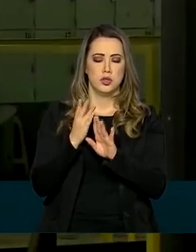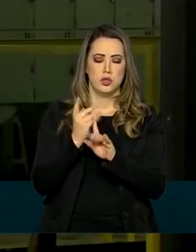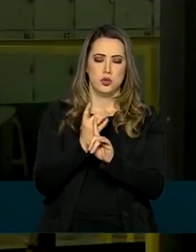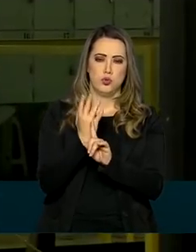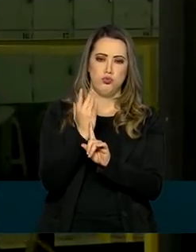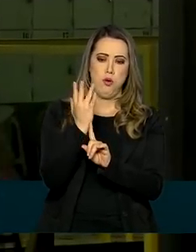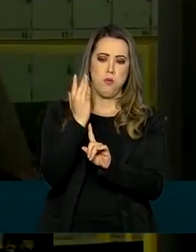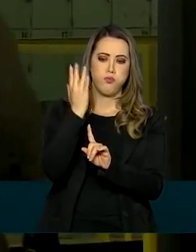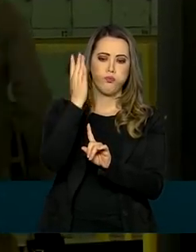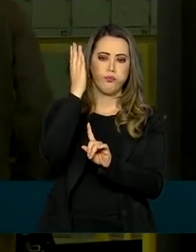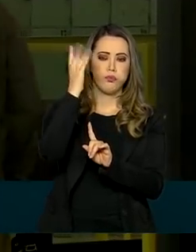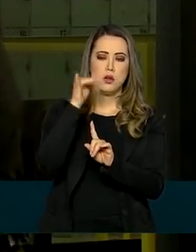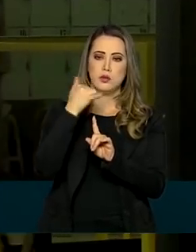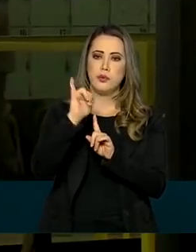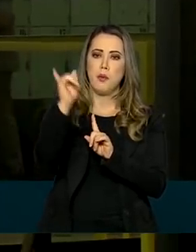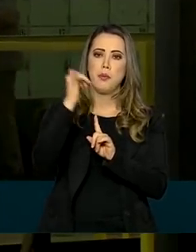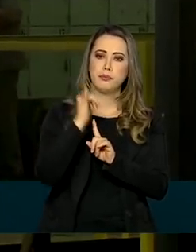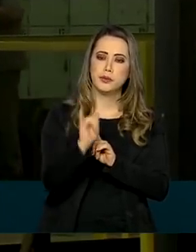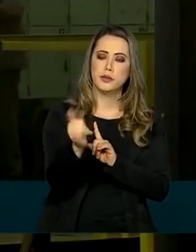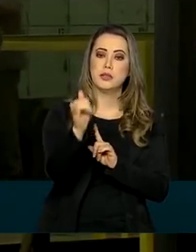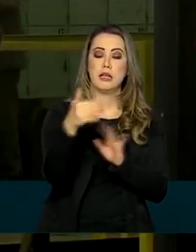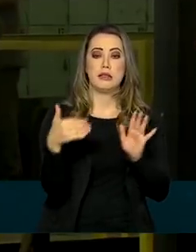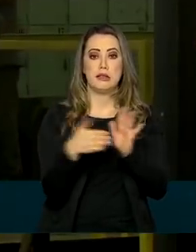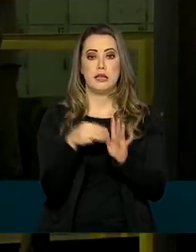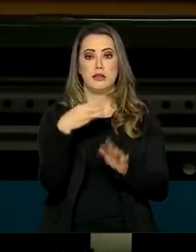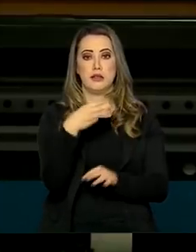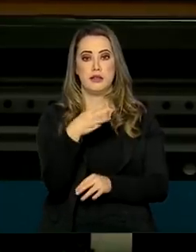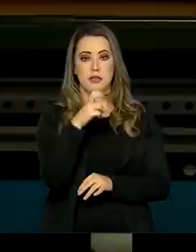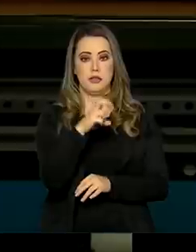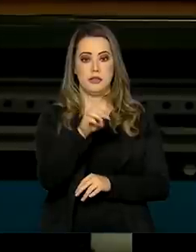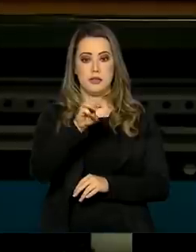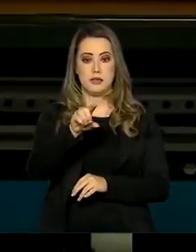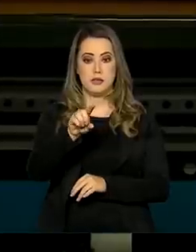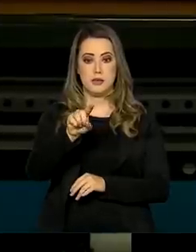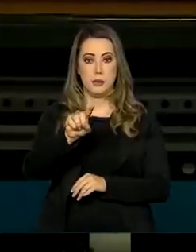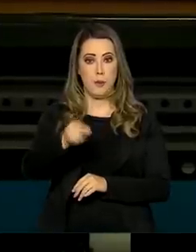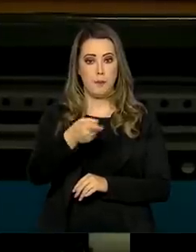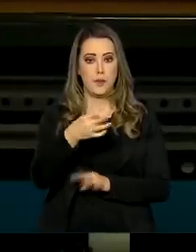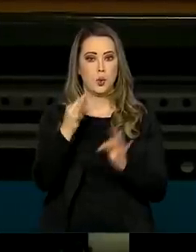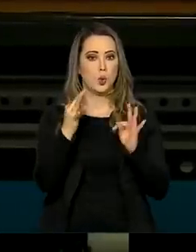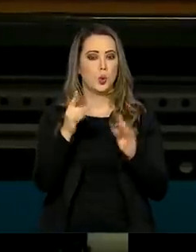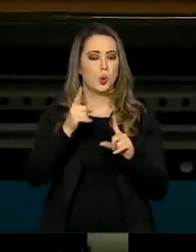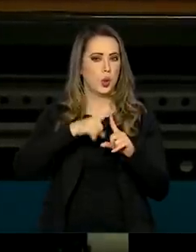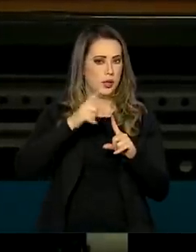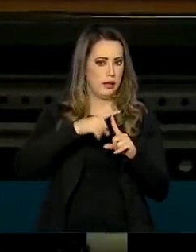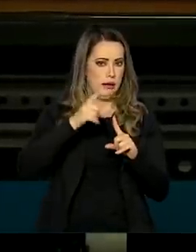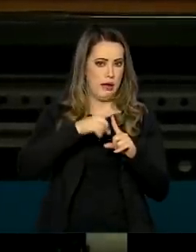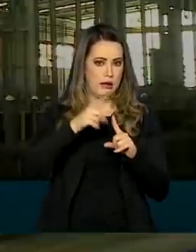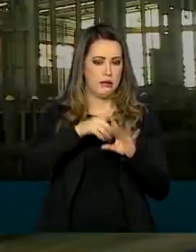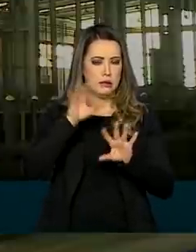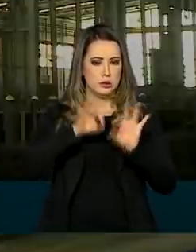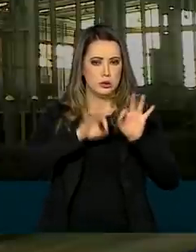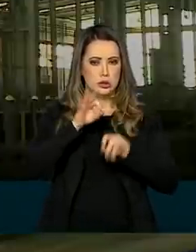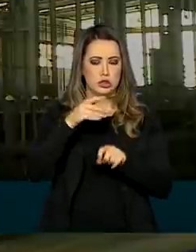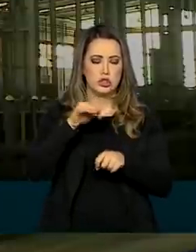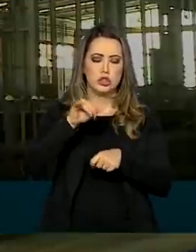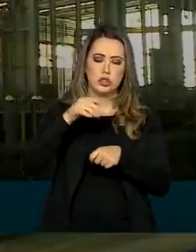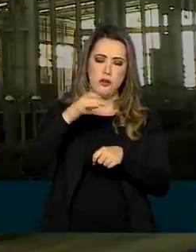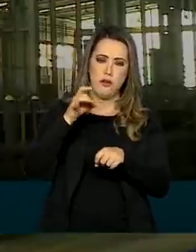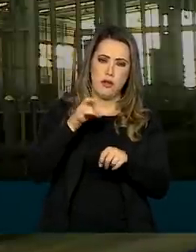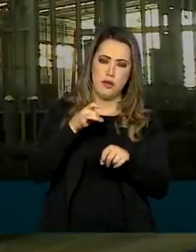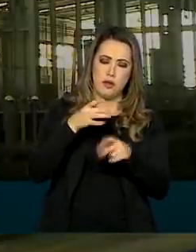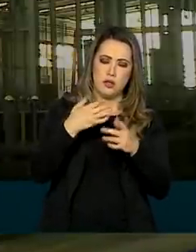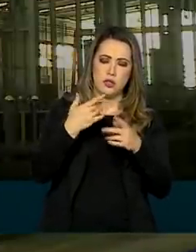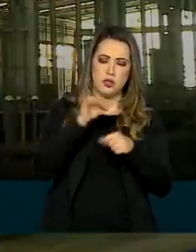expectativa é de fabricar até 35 mil toneladas de estruturas metálicas por ano, o que possibilitará a instalação